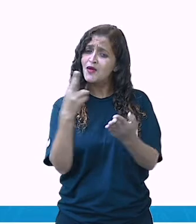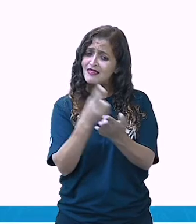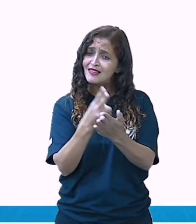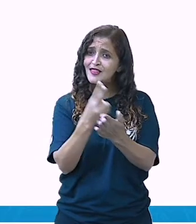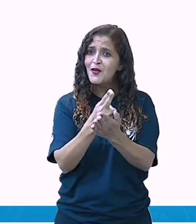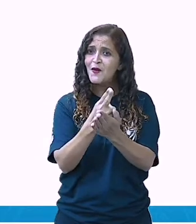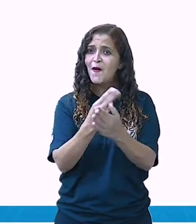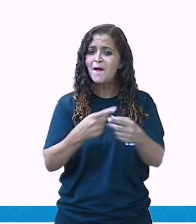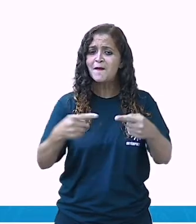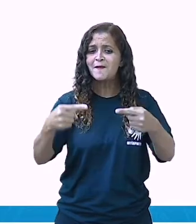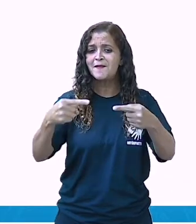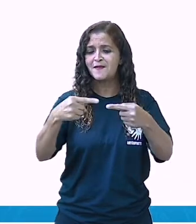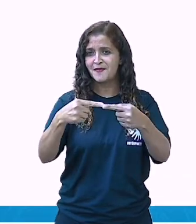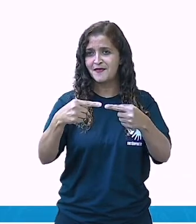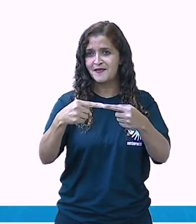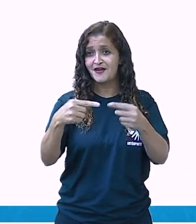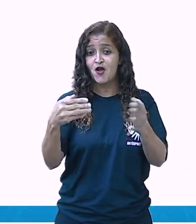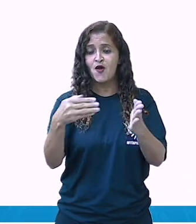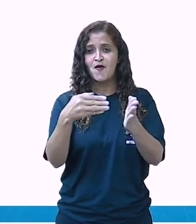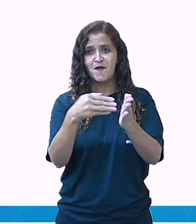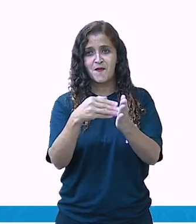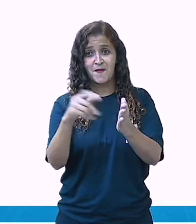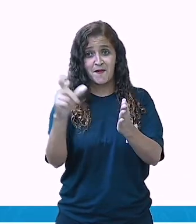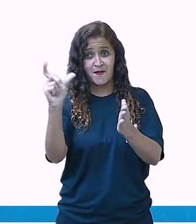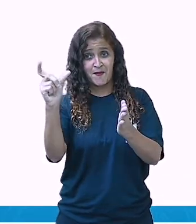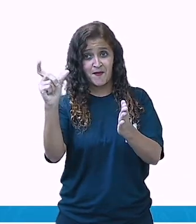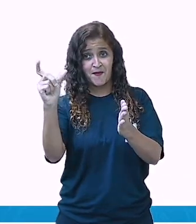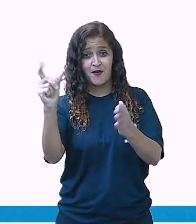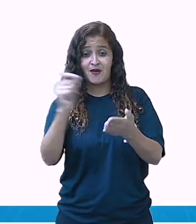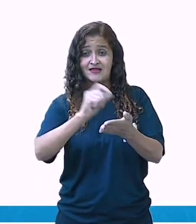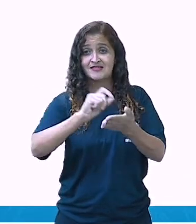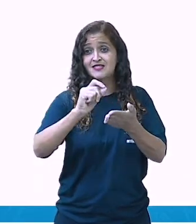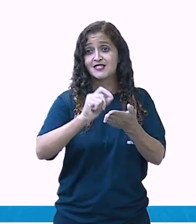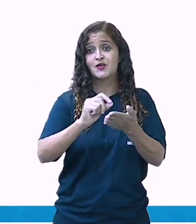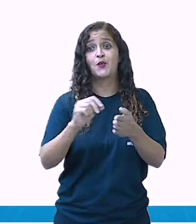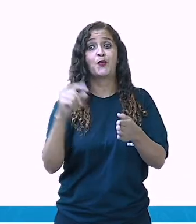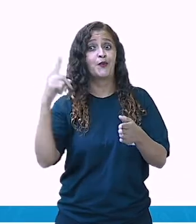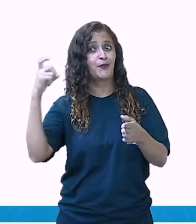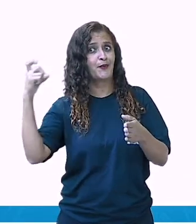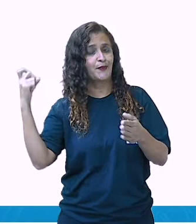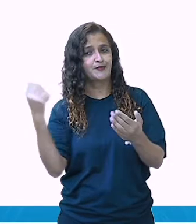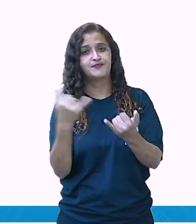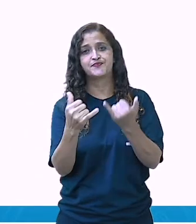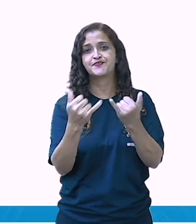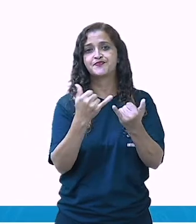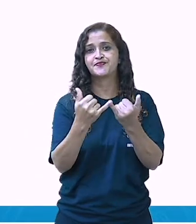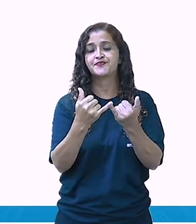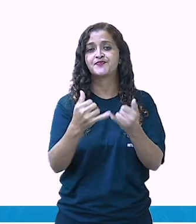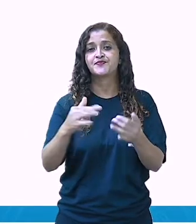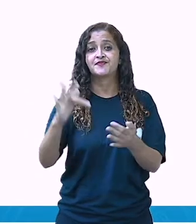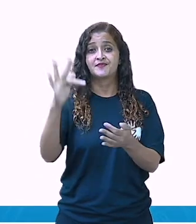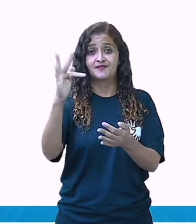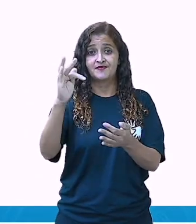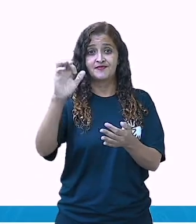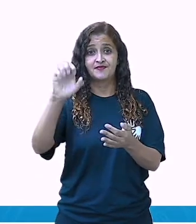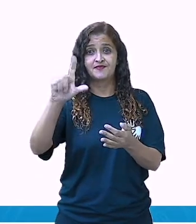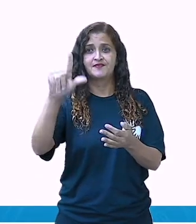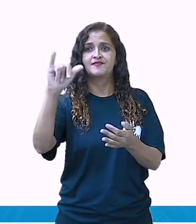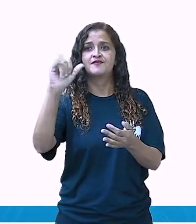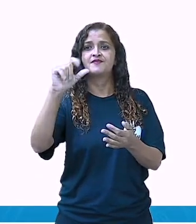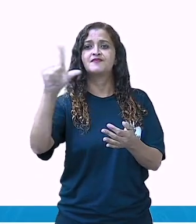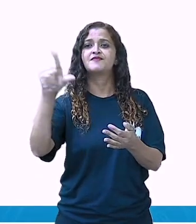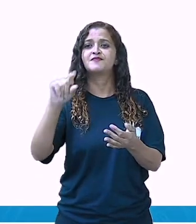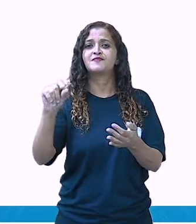ou com a escrita ou com o som semelhante. Igual aqui, Feliz. O finalzinho dela é lis.